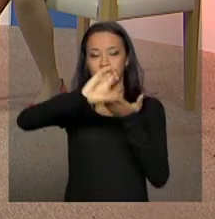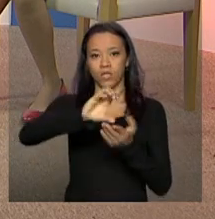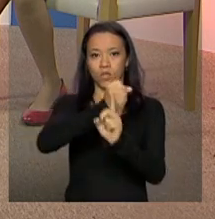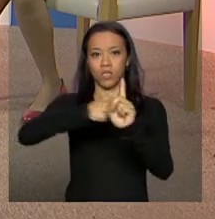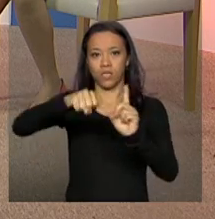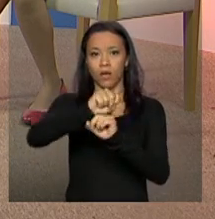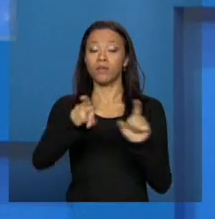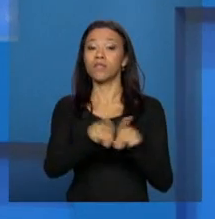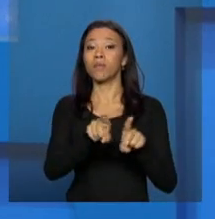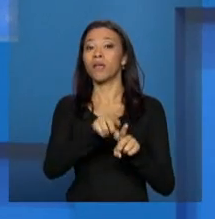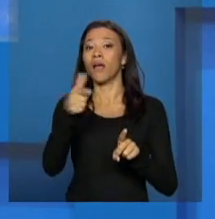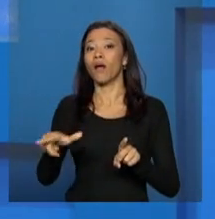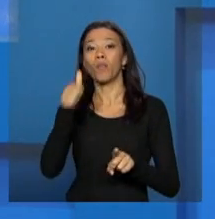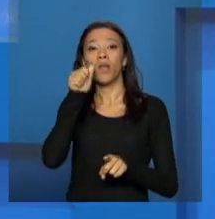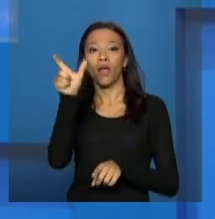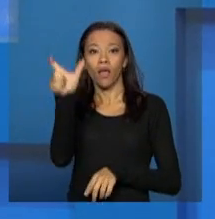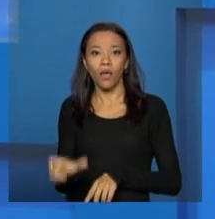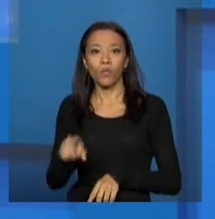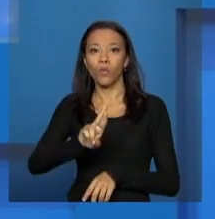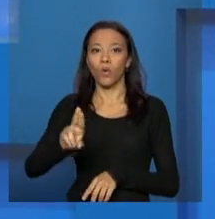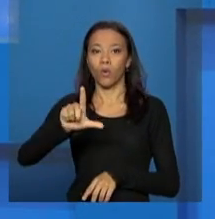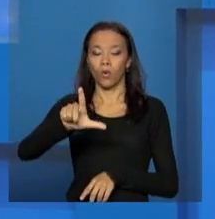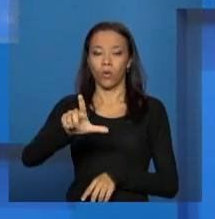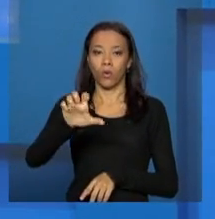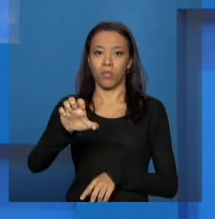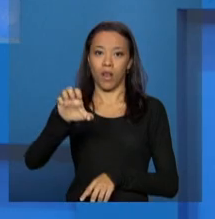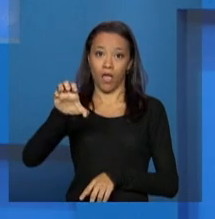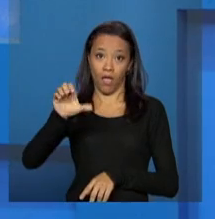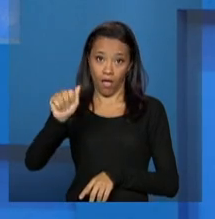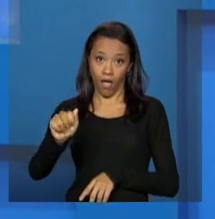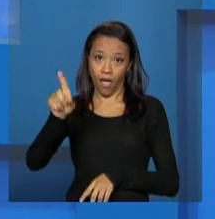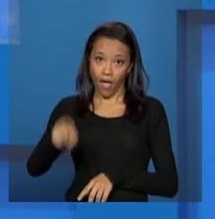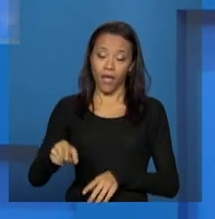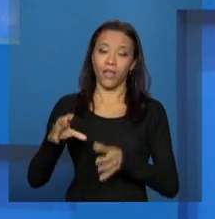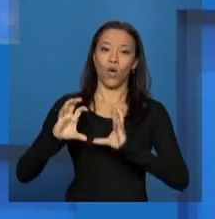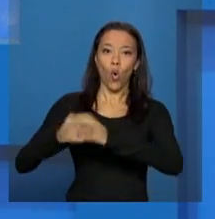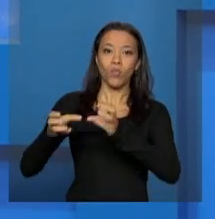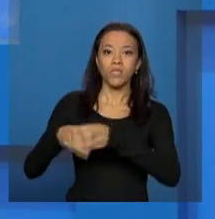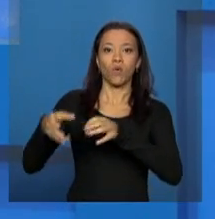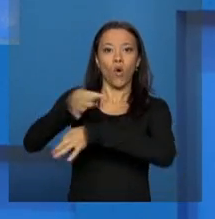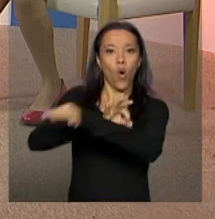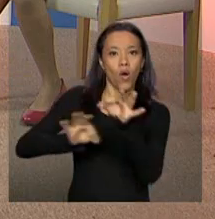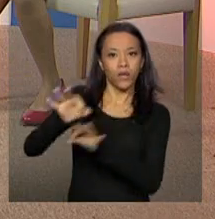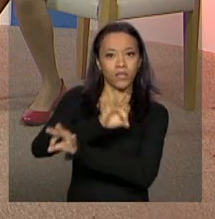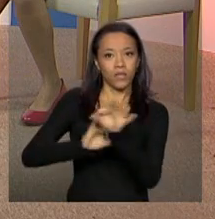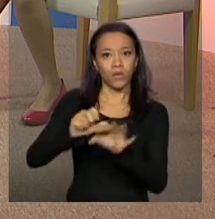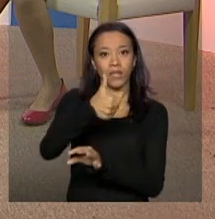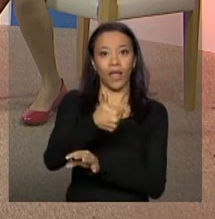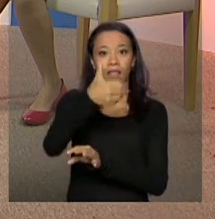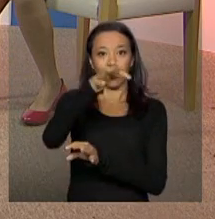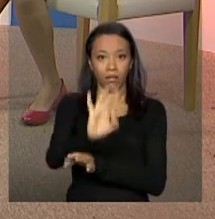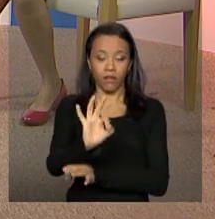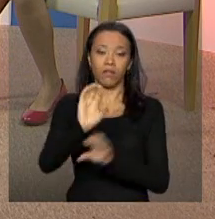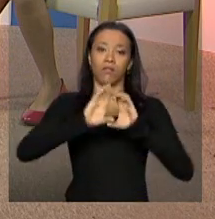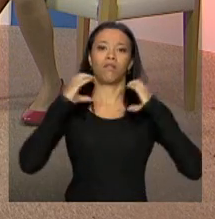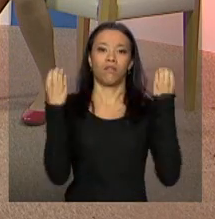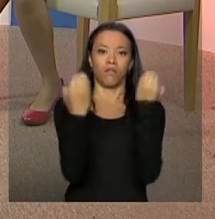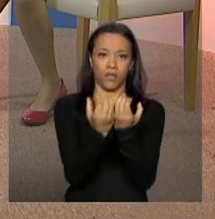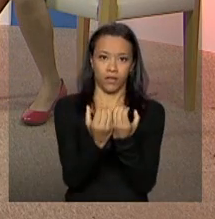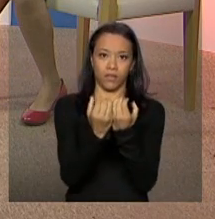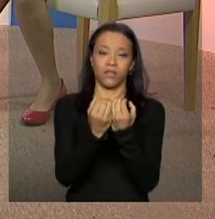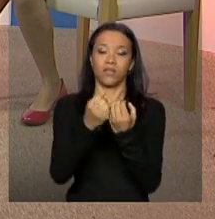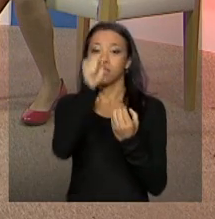Lea Braga, conselheira nacional integrante da Comissão Organizadora da 10ª Conferência Nacional de Assistência Social.